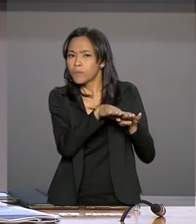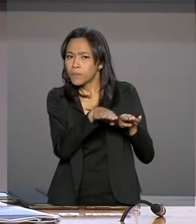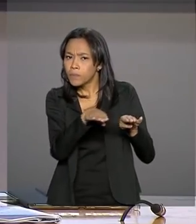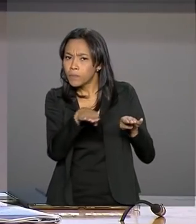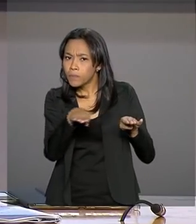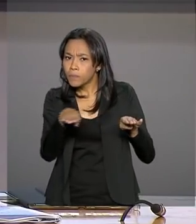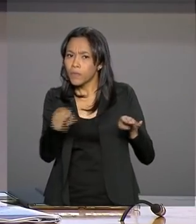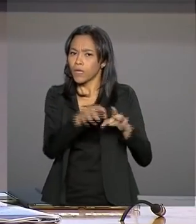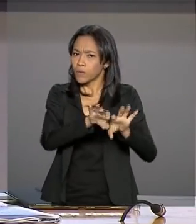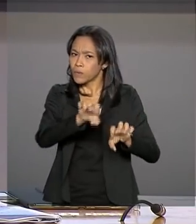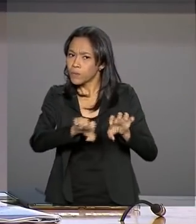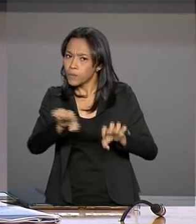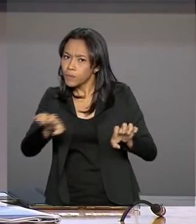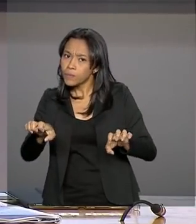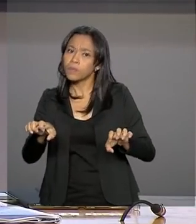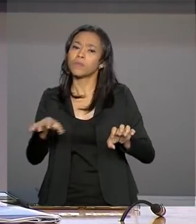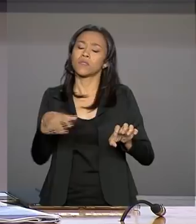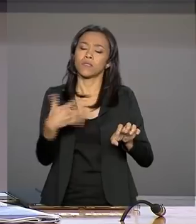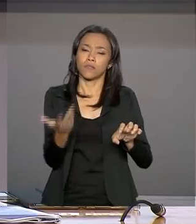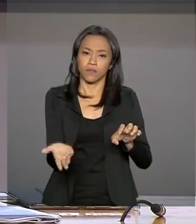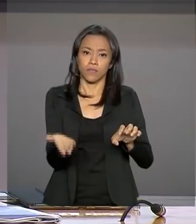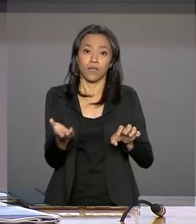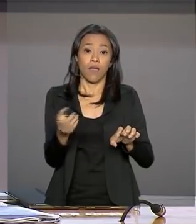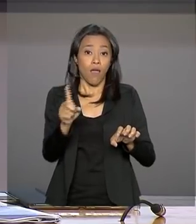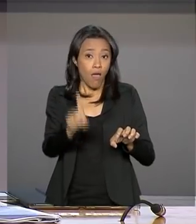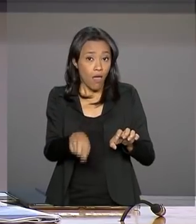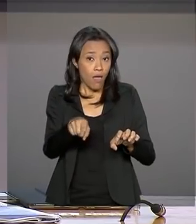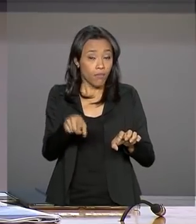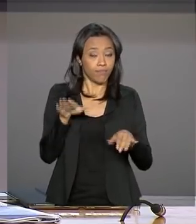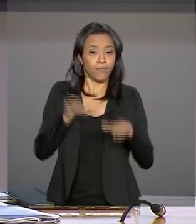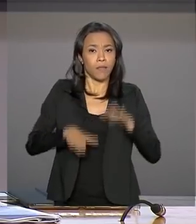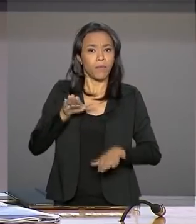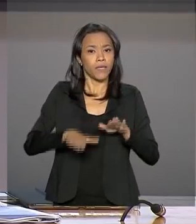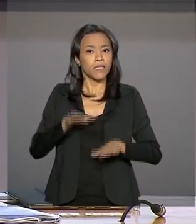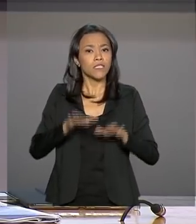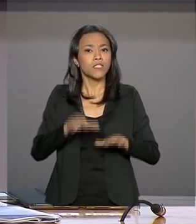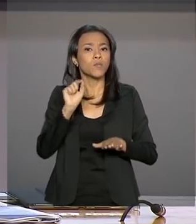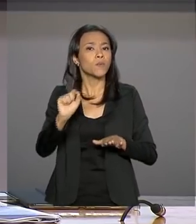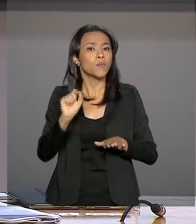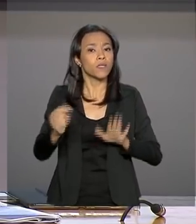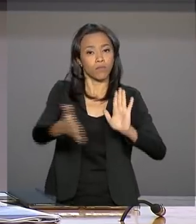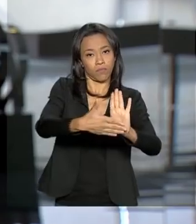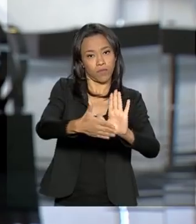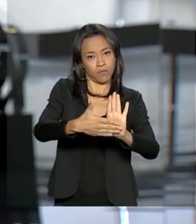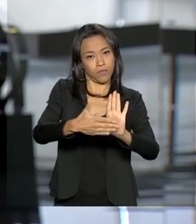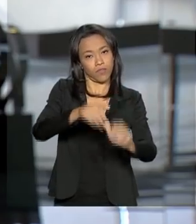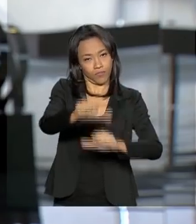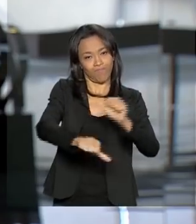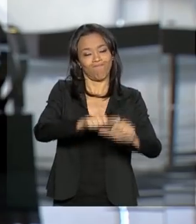demanda estrutural de não-residentes, ela depende de avanços na agenda de reformas.